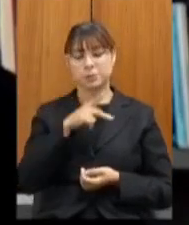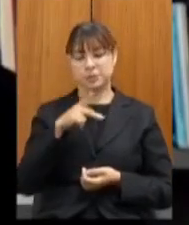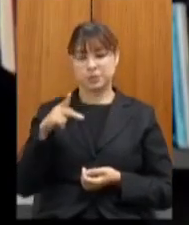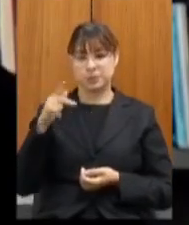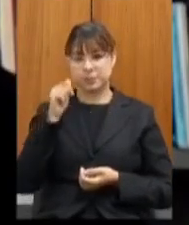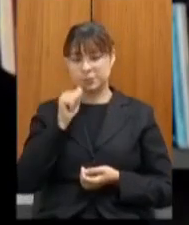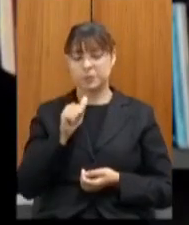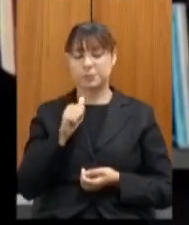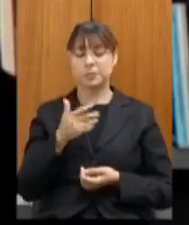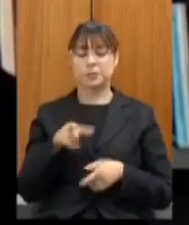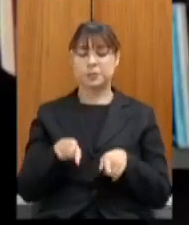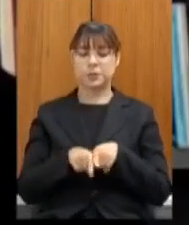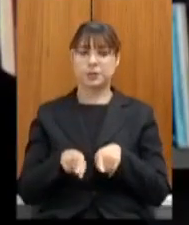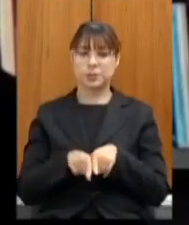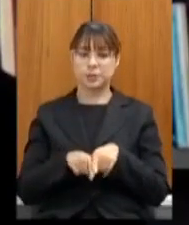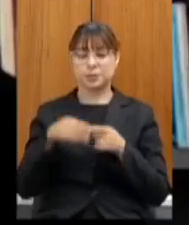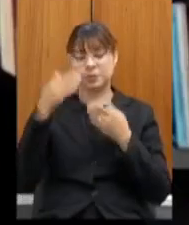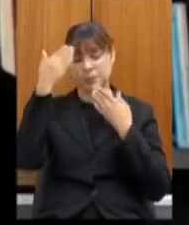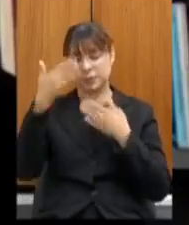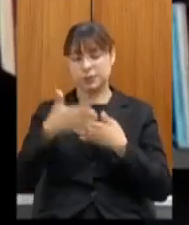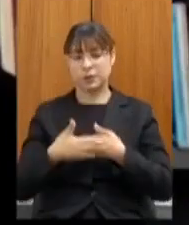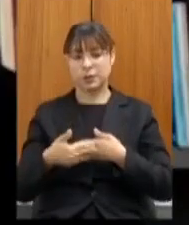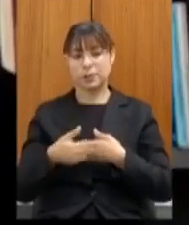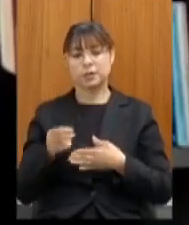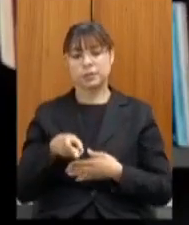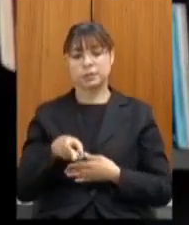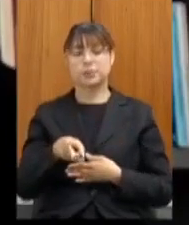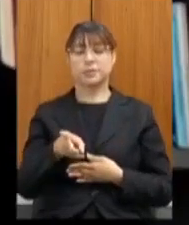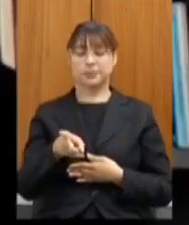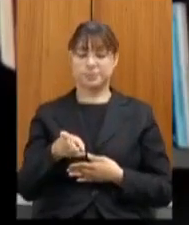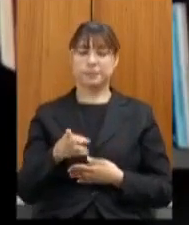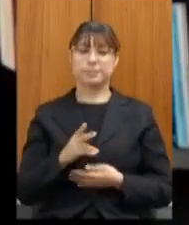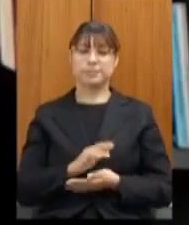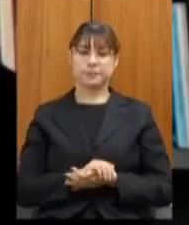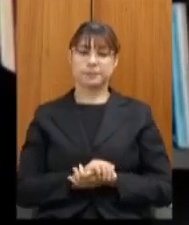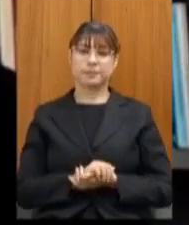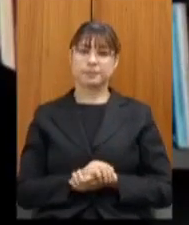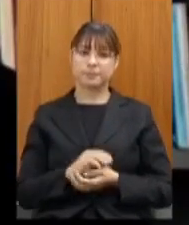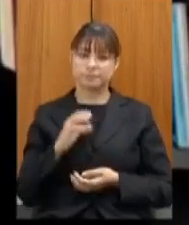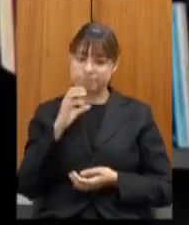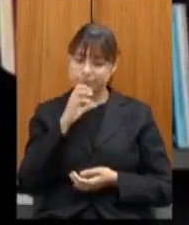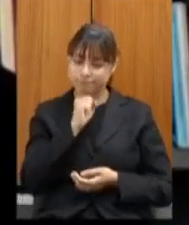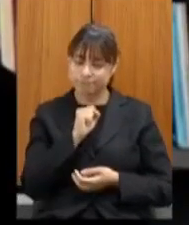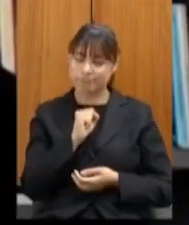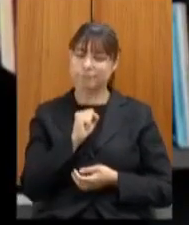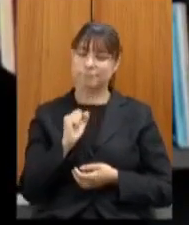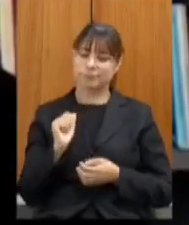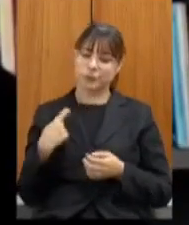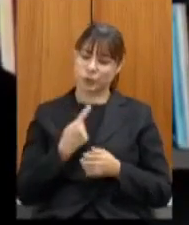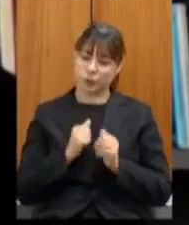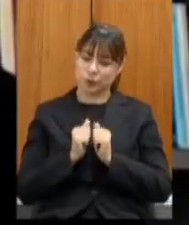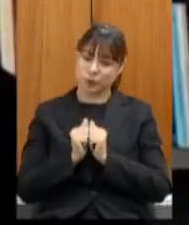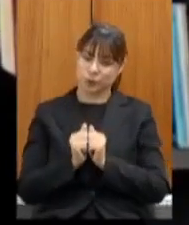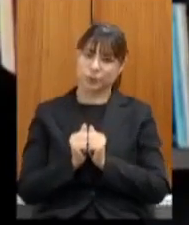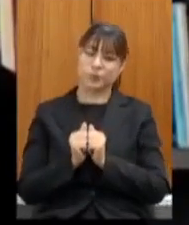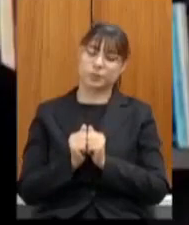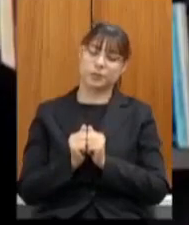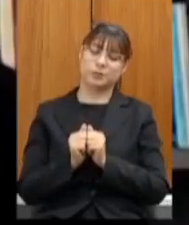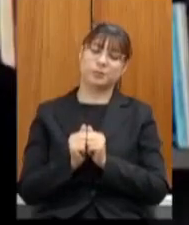agradeço também o carinho de sempre e em breve estaremos juntos novamente porque